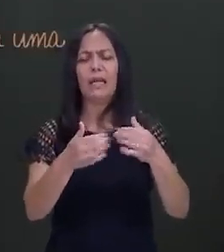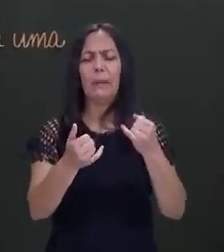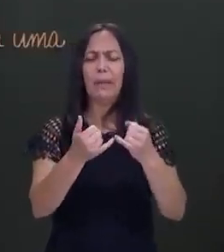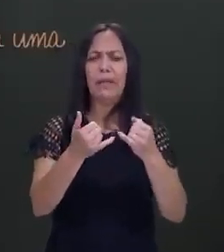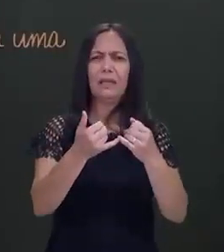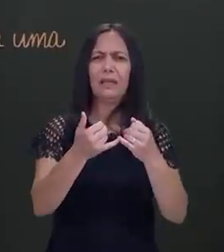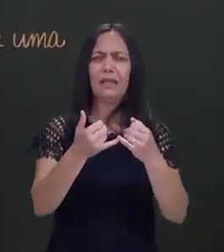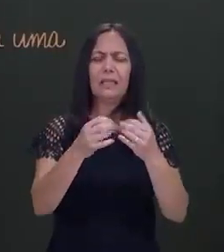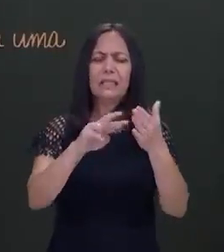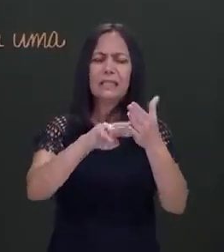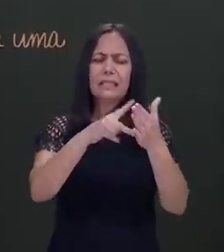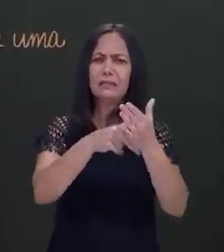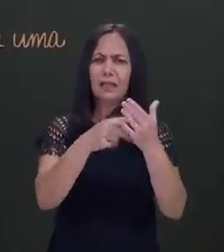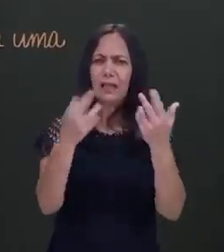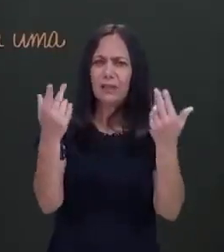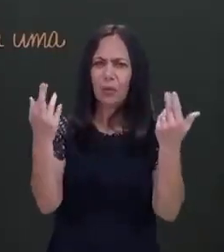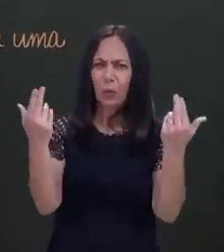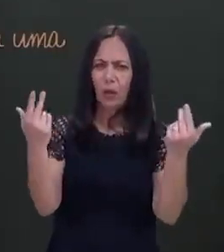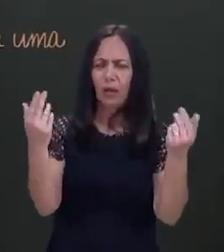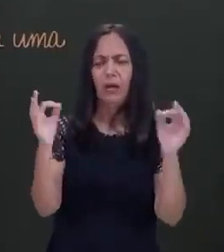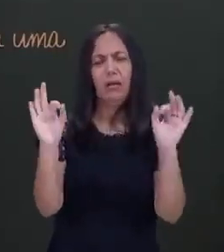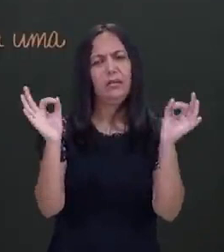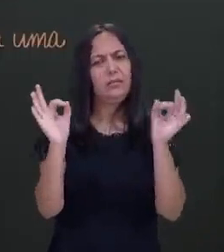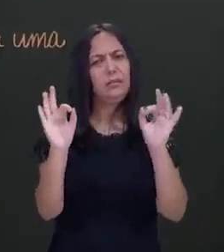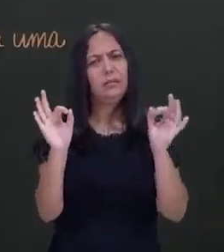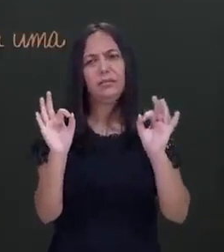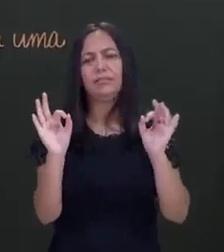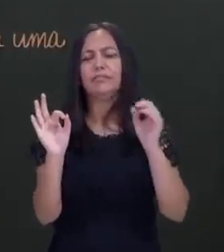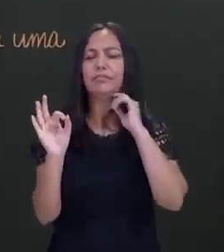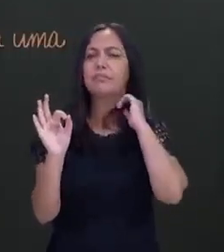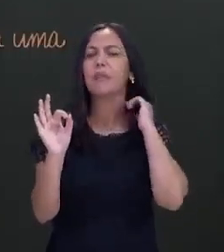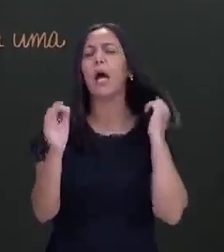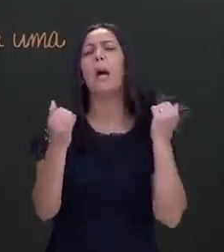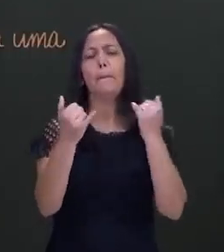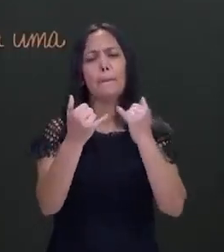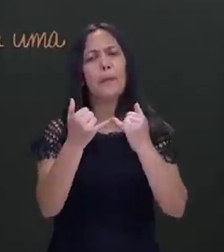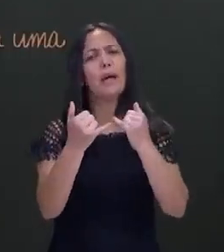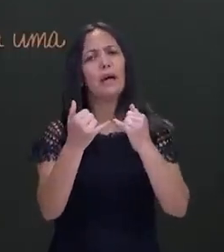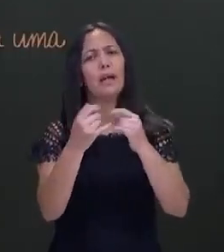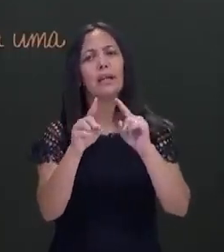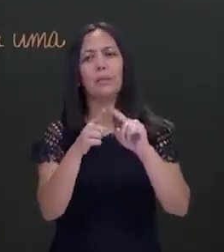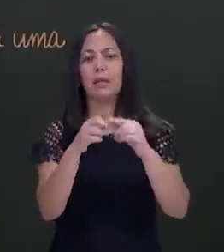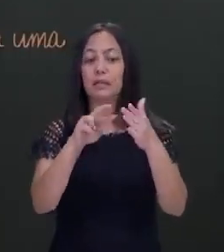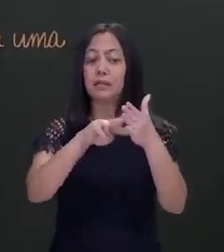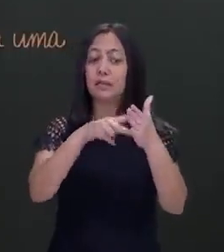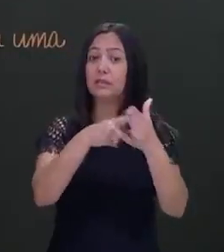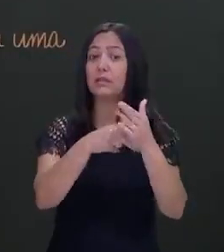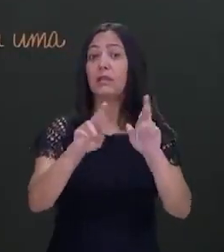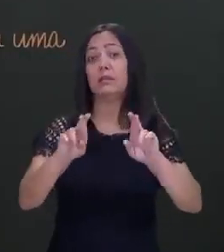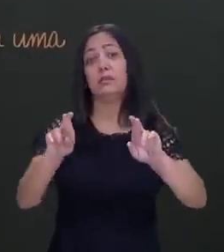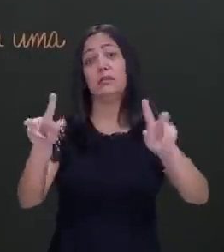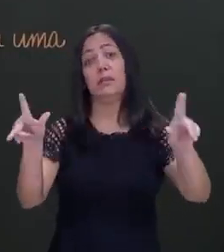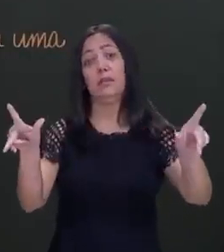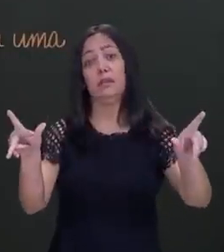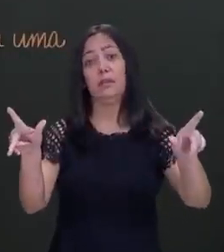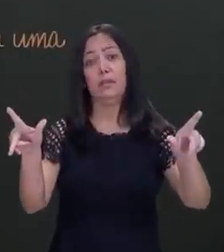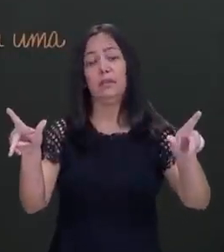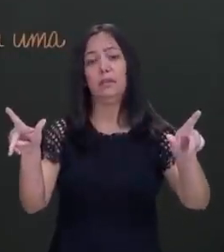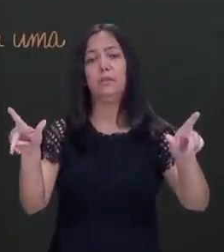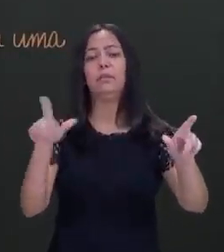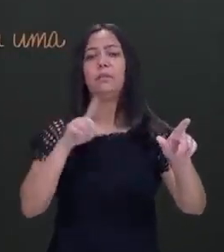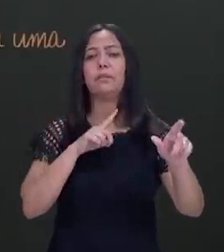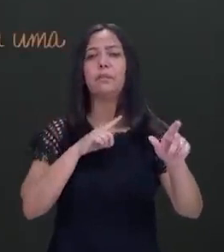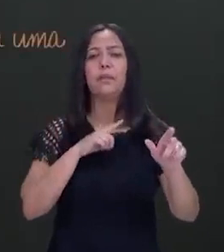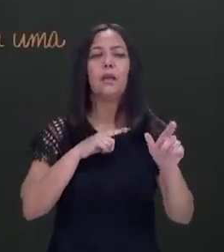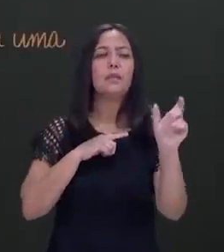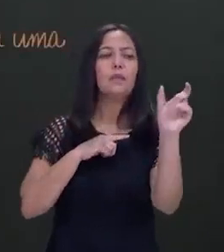como se falassem da mesma coisa. E está relacionado? Está relacionado, mas não são a mesma coisa. É muito comum duas